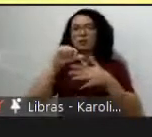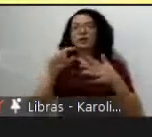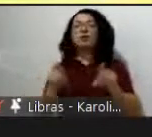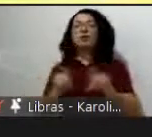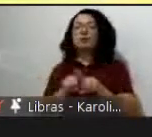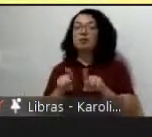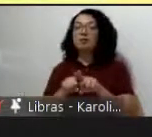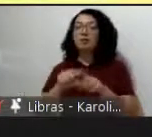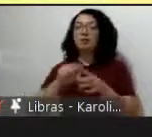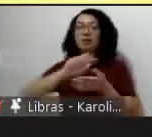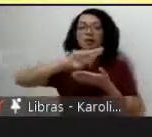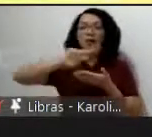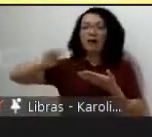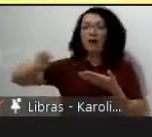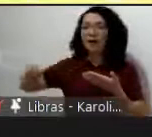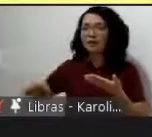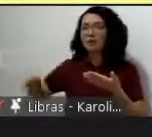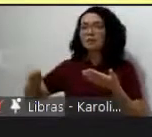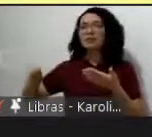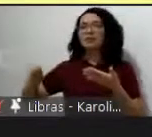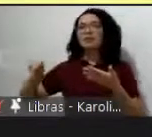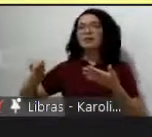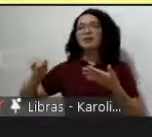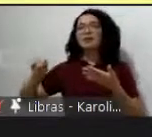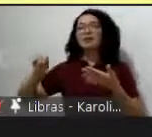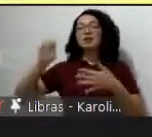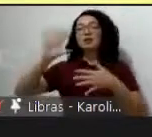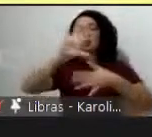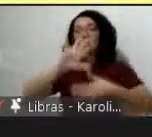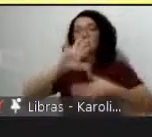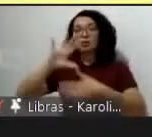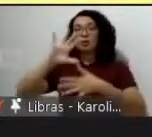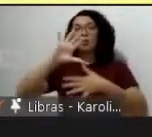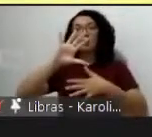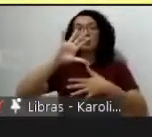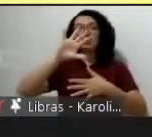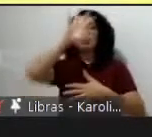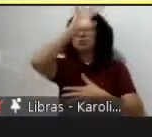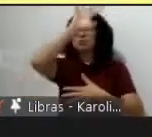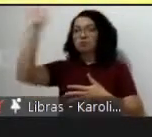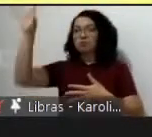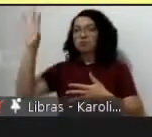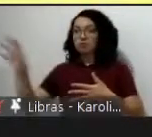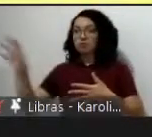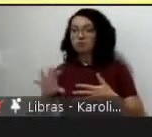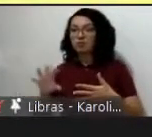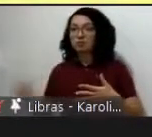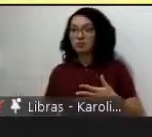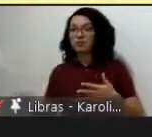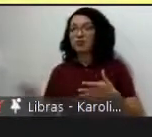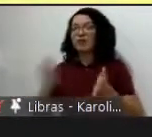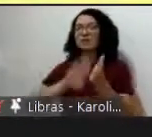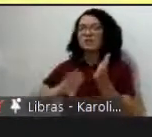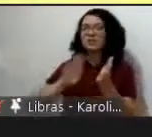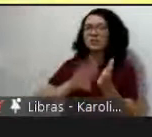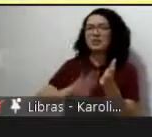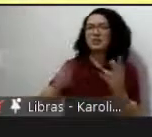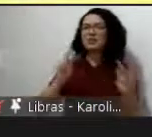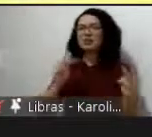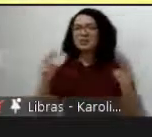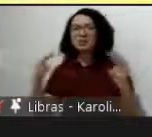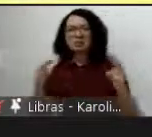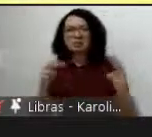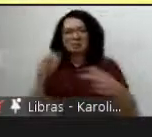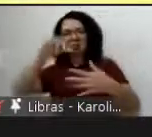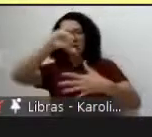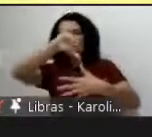do continente em toda sua riqueza desmontando muito essa imagem que temos na América Latina como algo